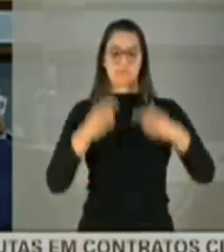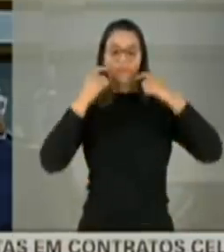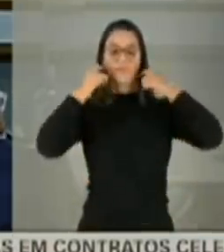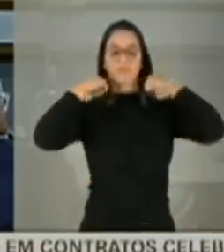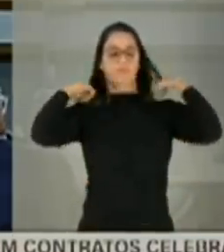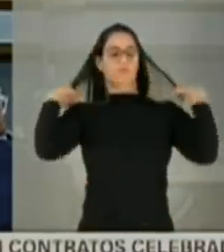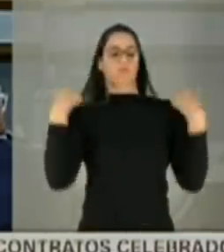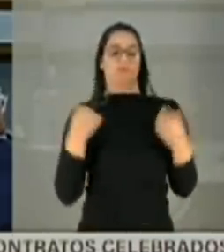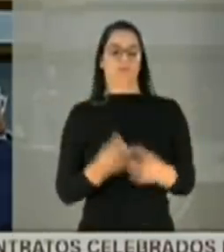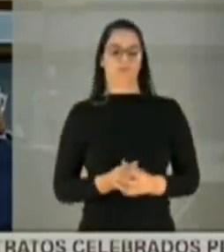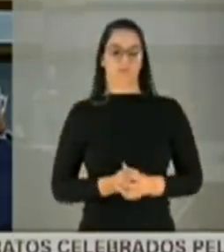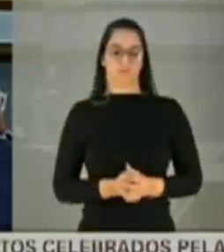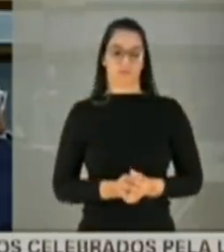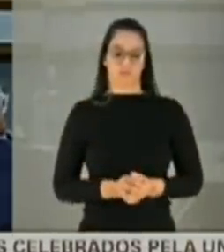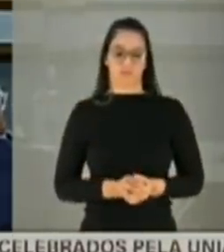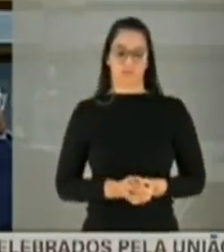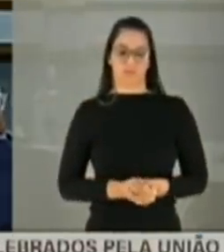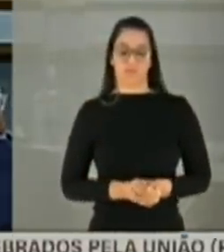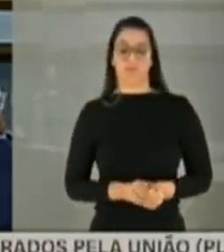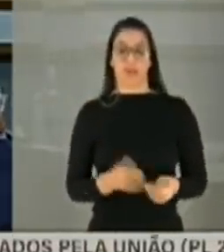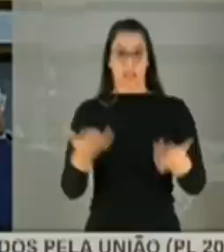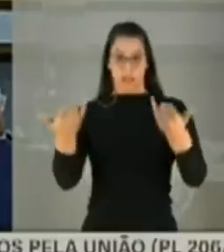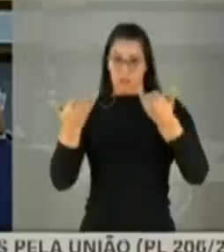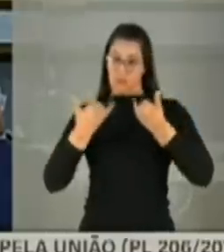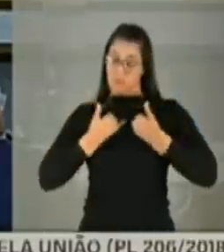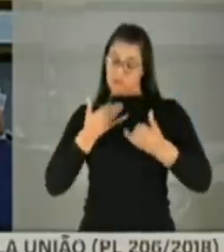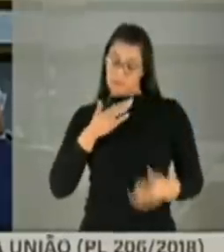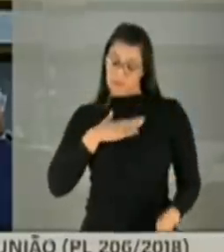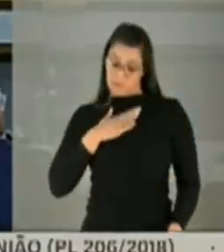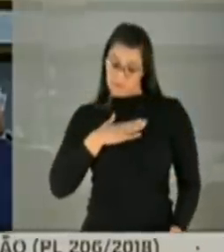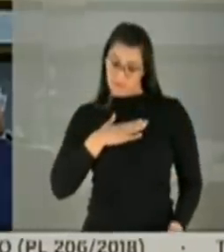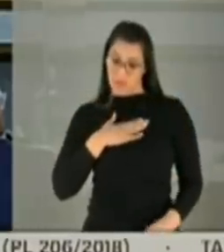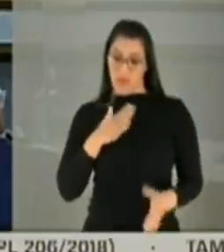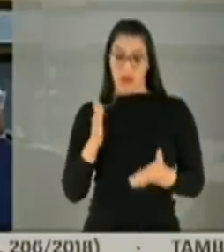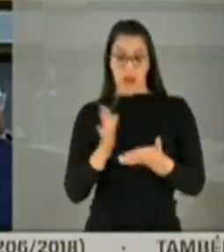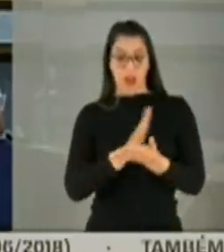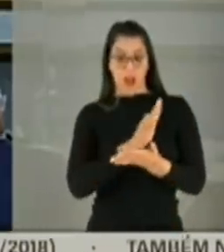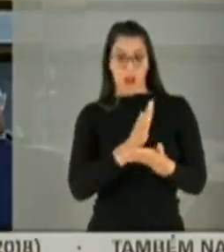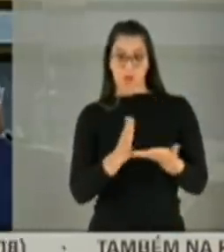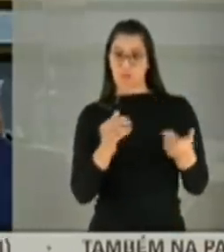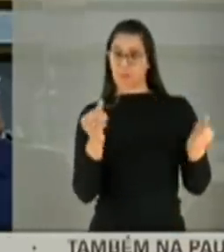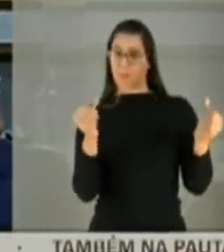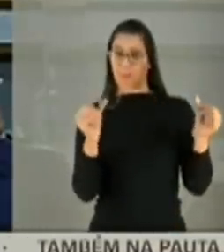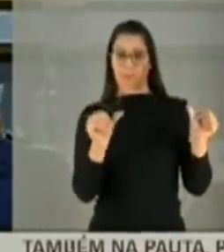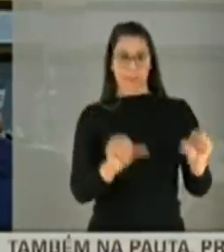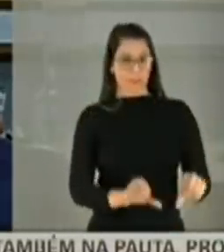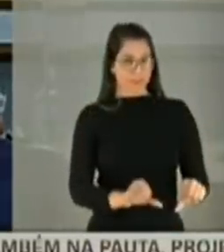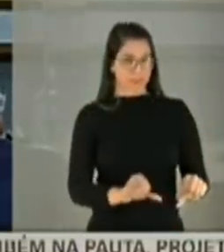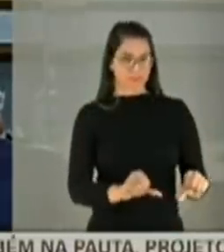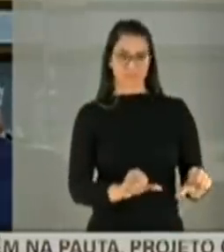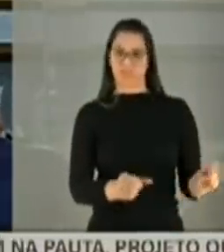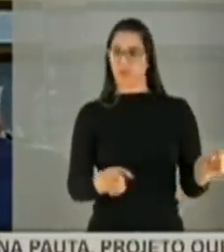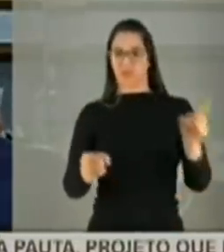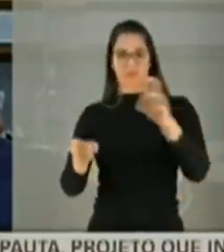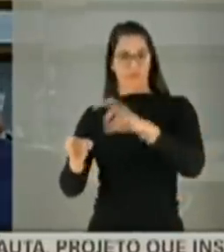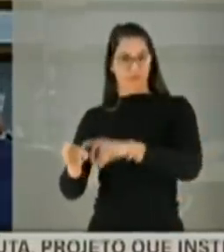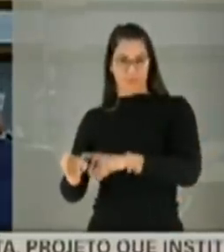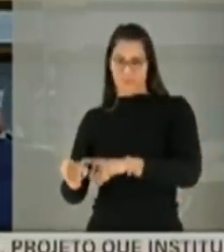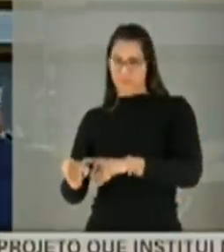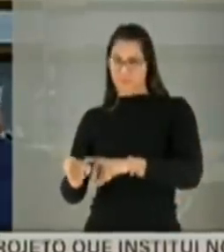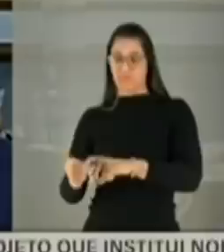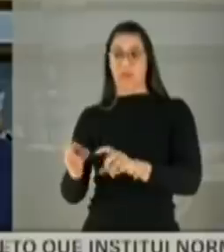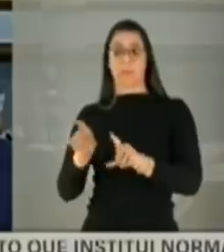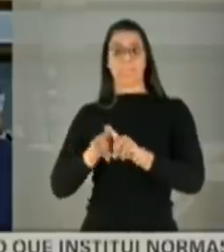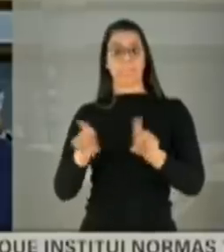deteriorados? A informação que eu tive é que uma parte deles estava deteriorada, foi enviado de volta, mas praticamente